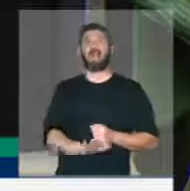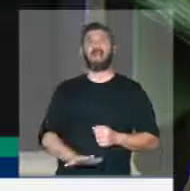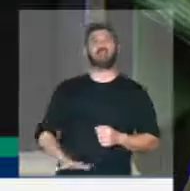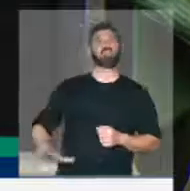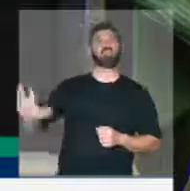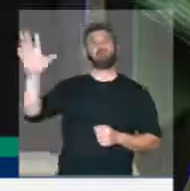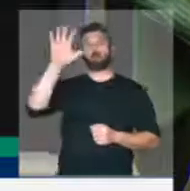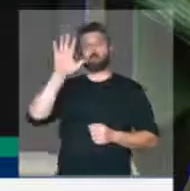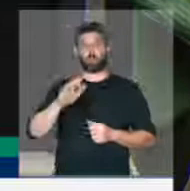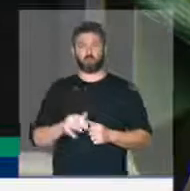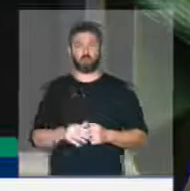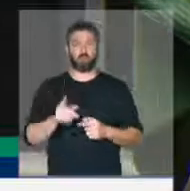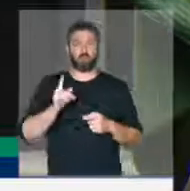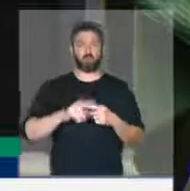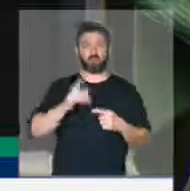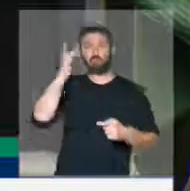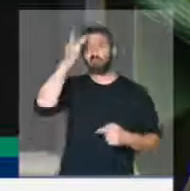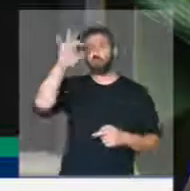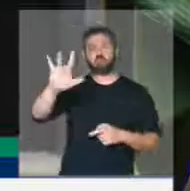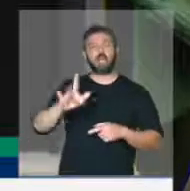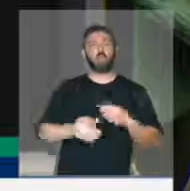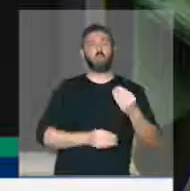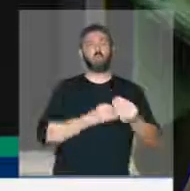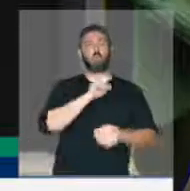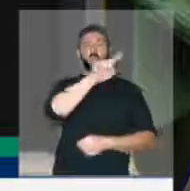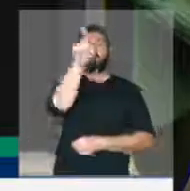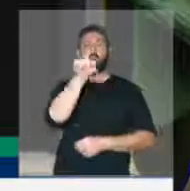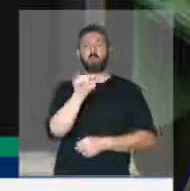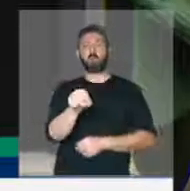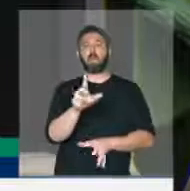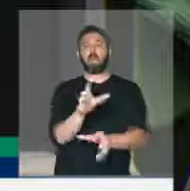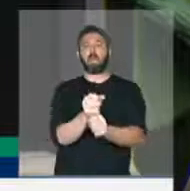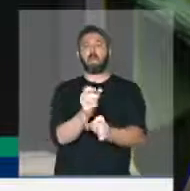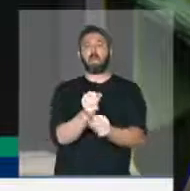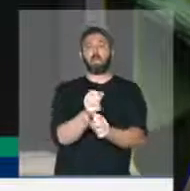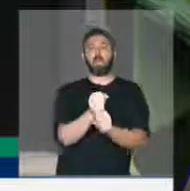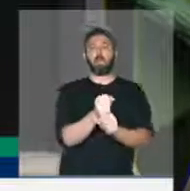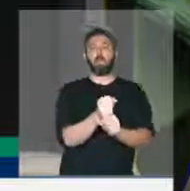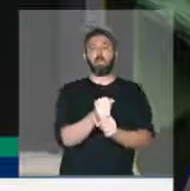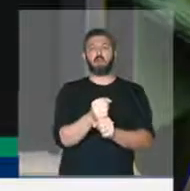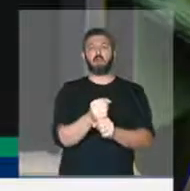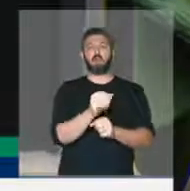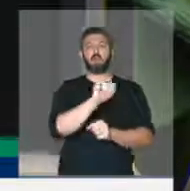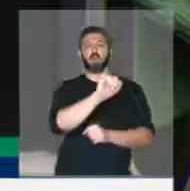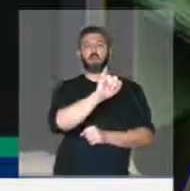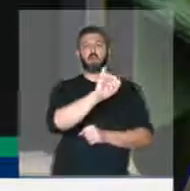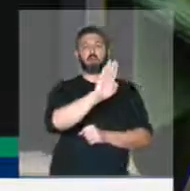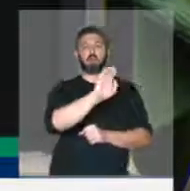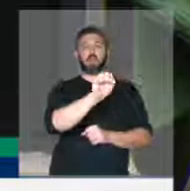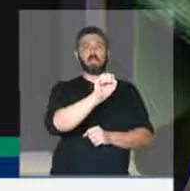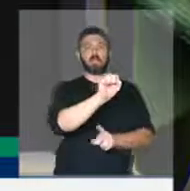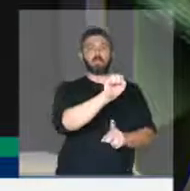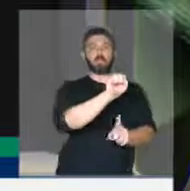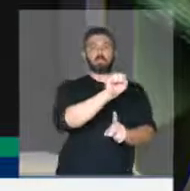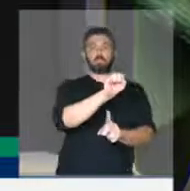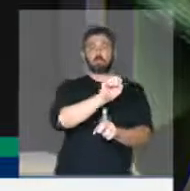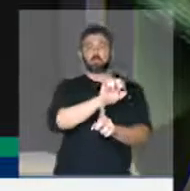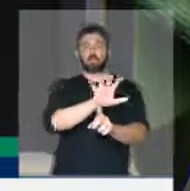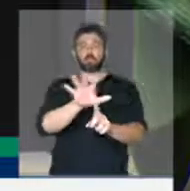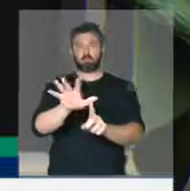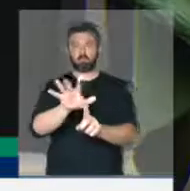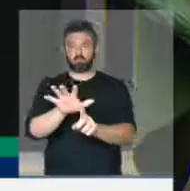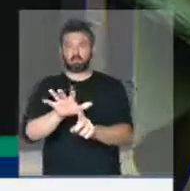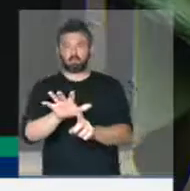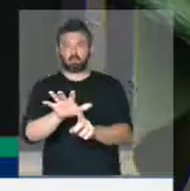brasileiro pela indefinição do cálculo como é que o IBS impactará